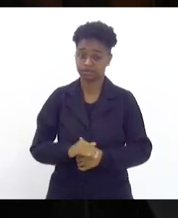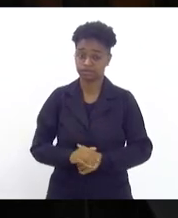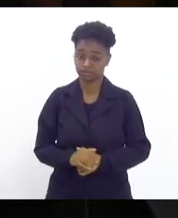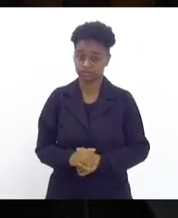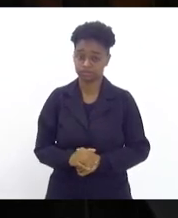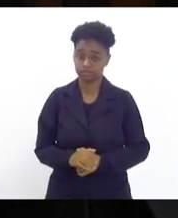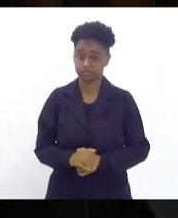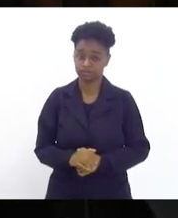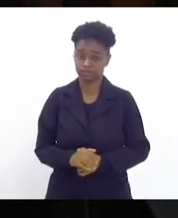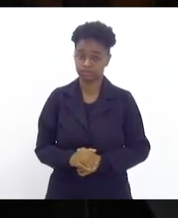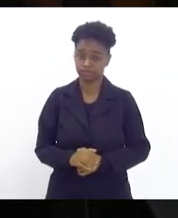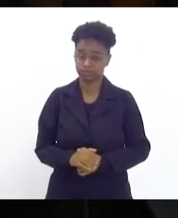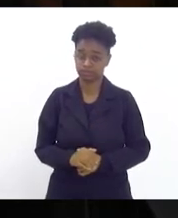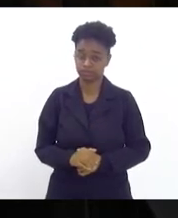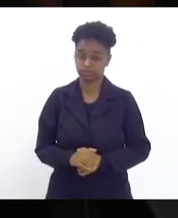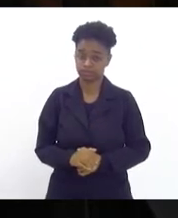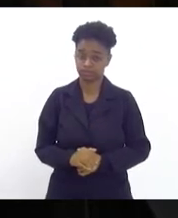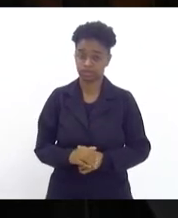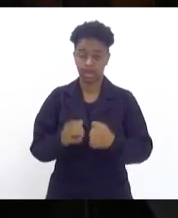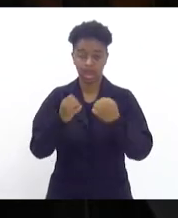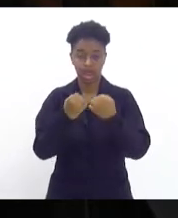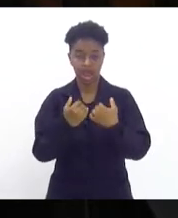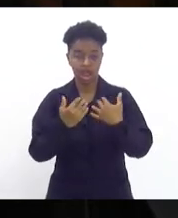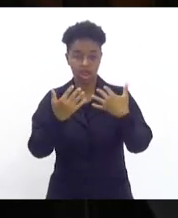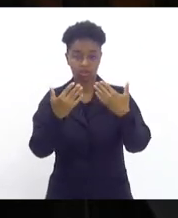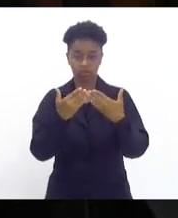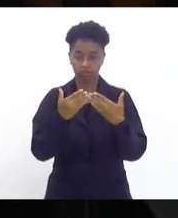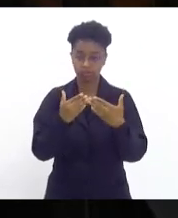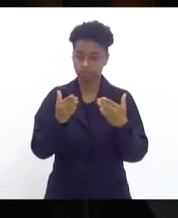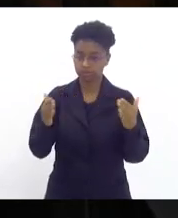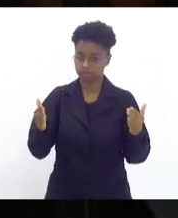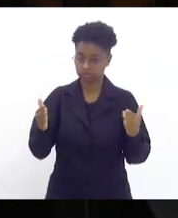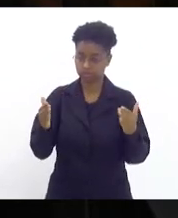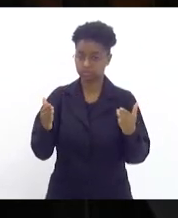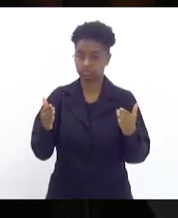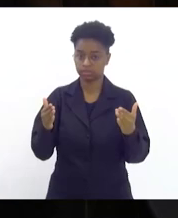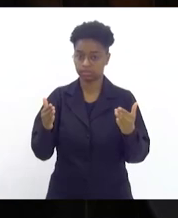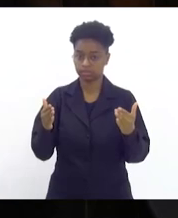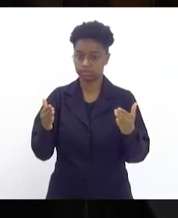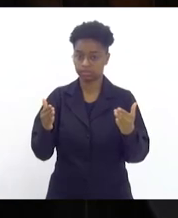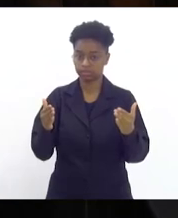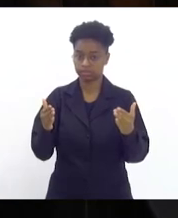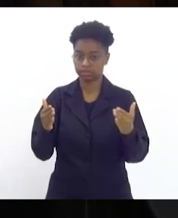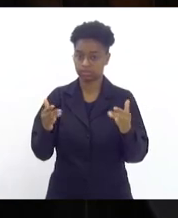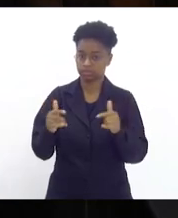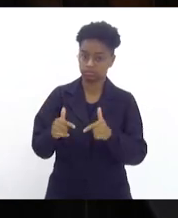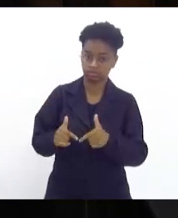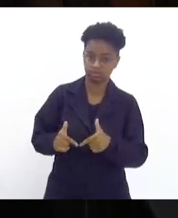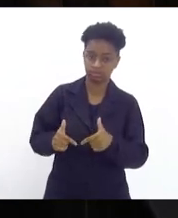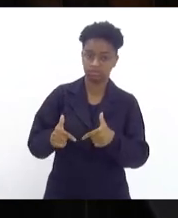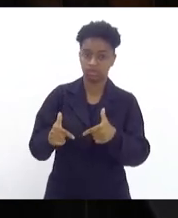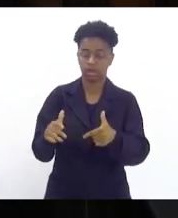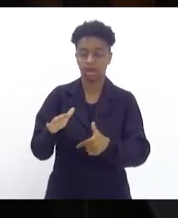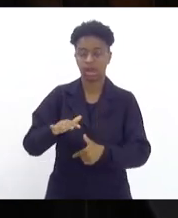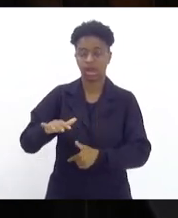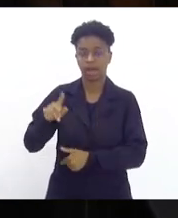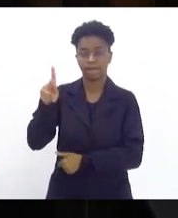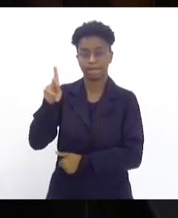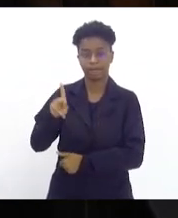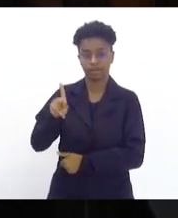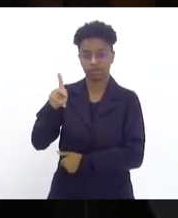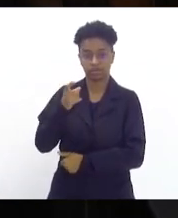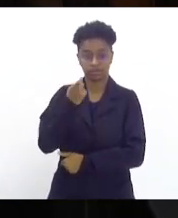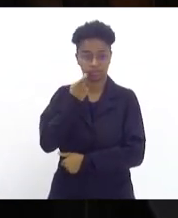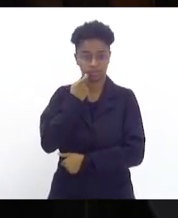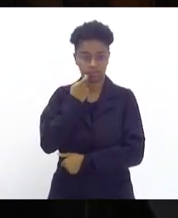a audiência pública, que ia fazer a Agência Nacional de Petróleo, na sexta